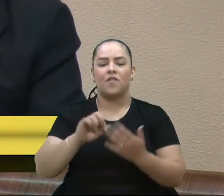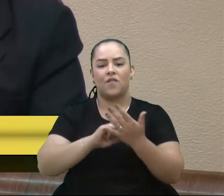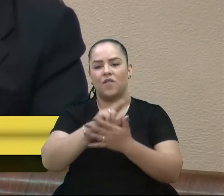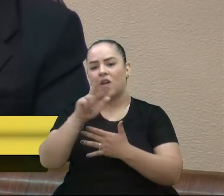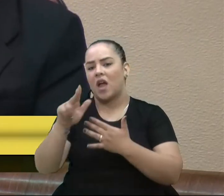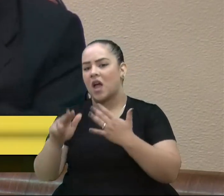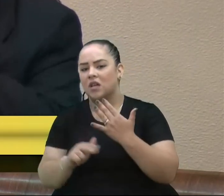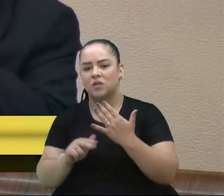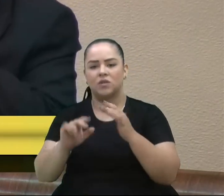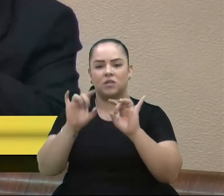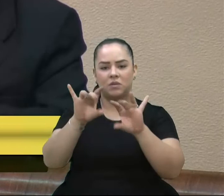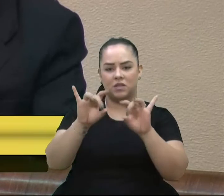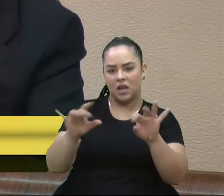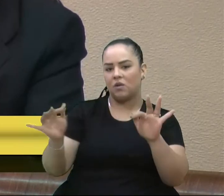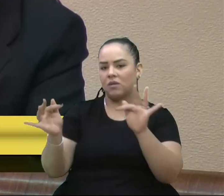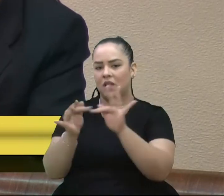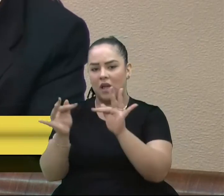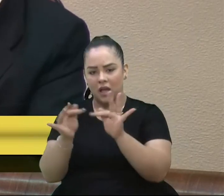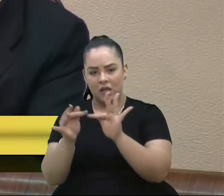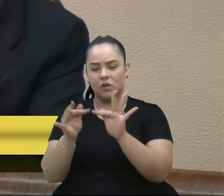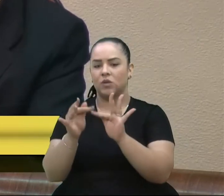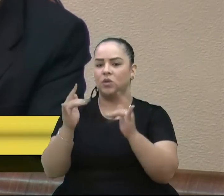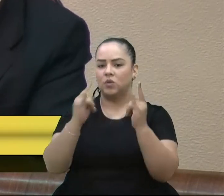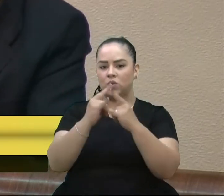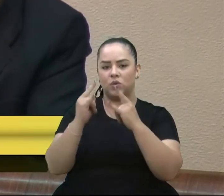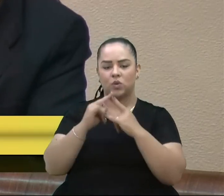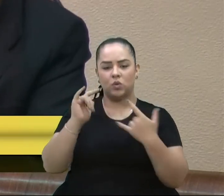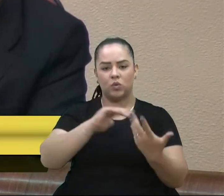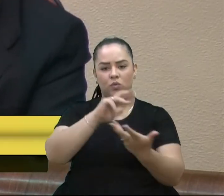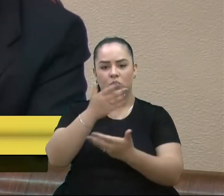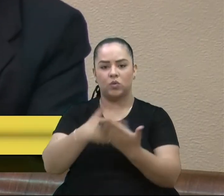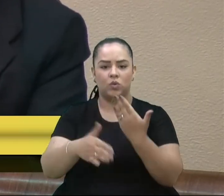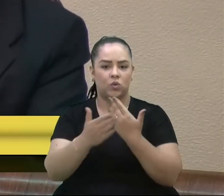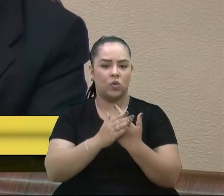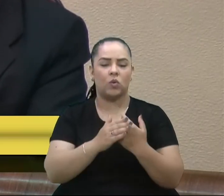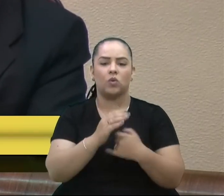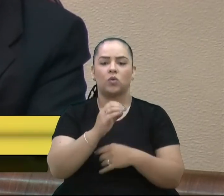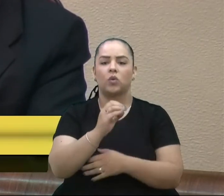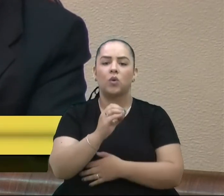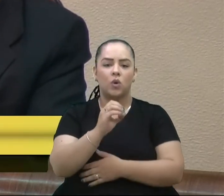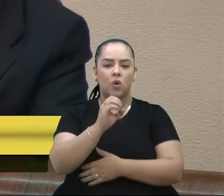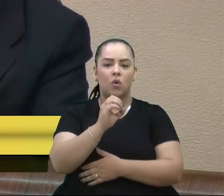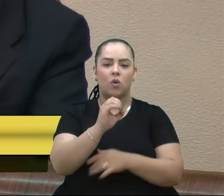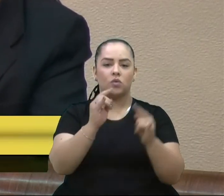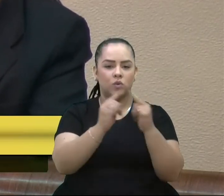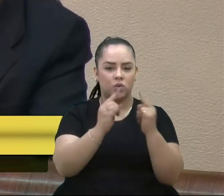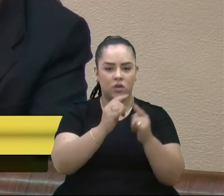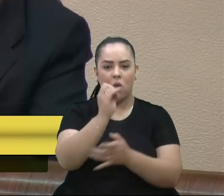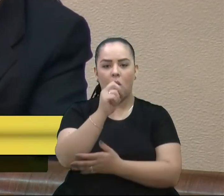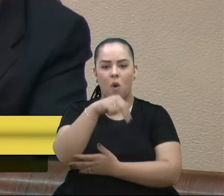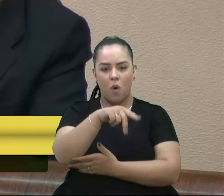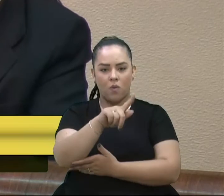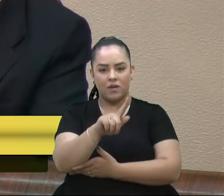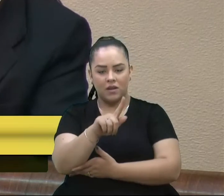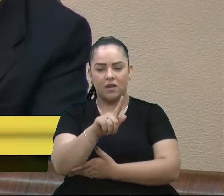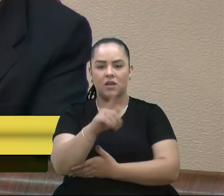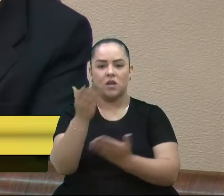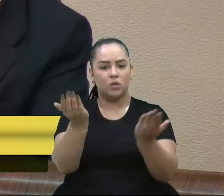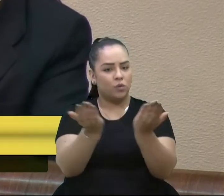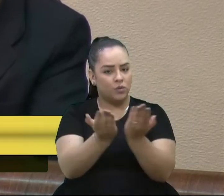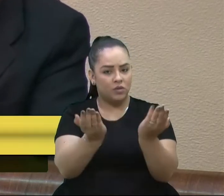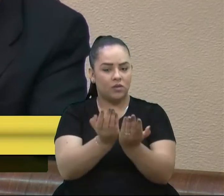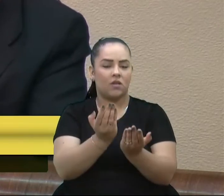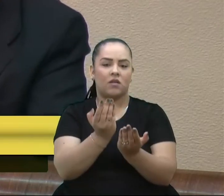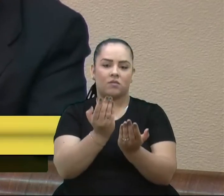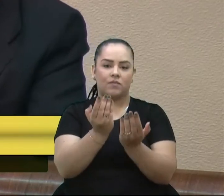instituições no mundo todo, ONGs, que estudaram essas questões, e